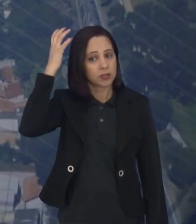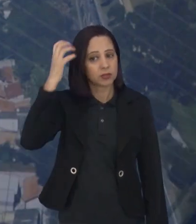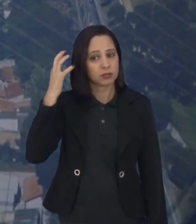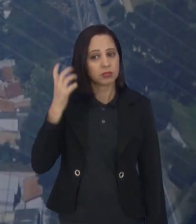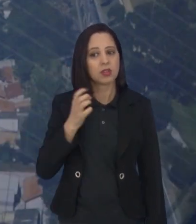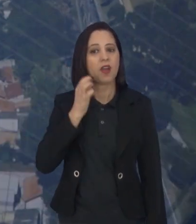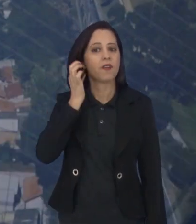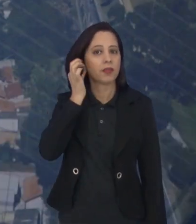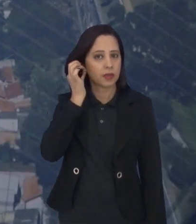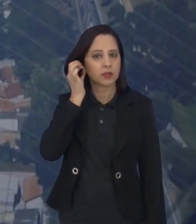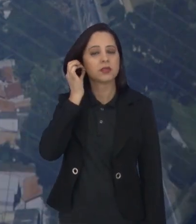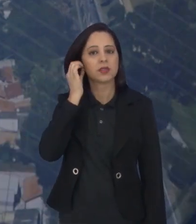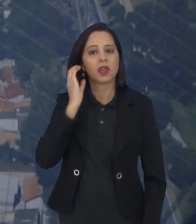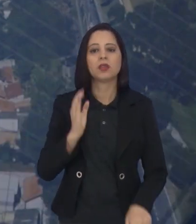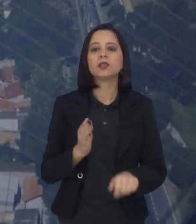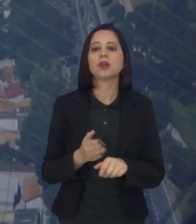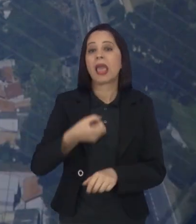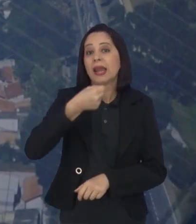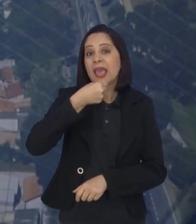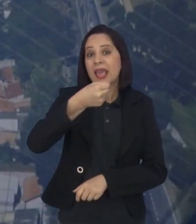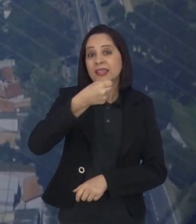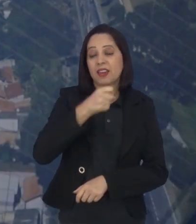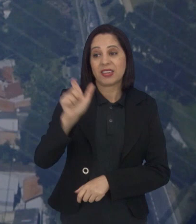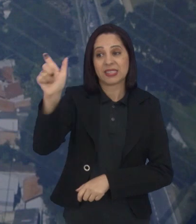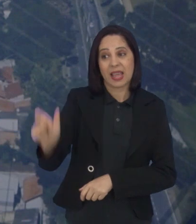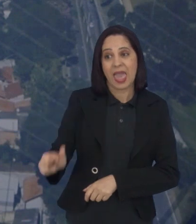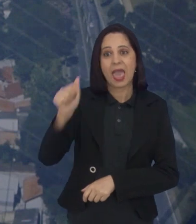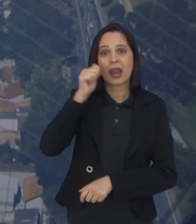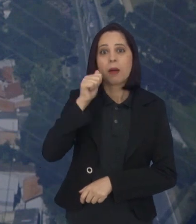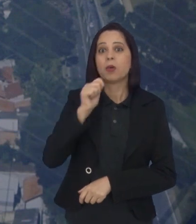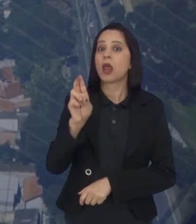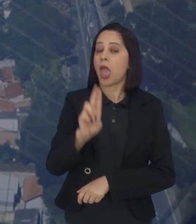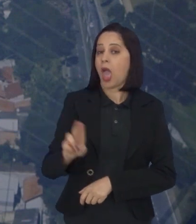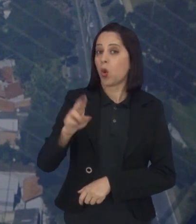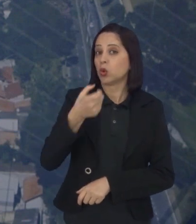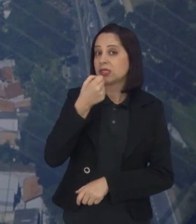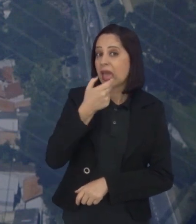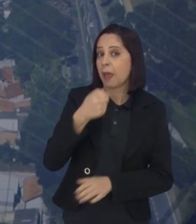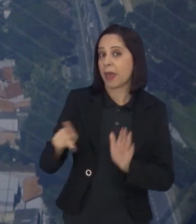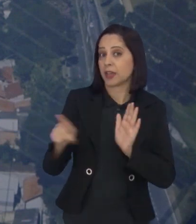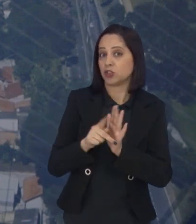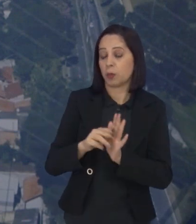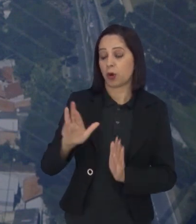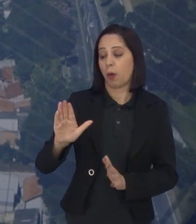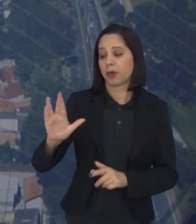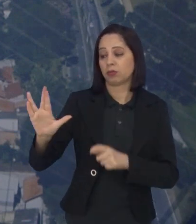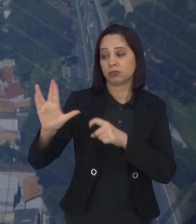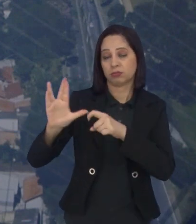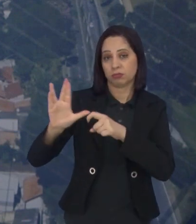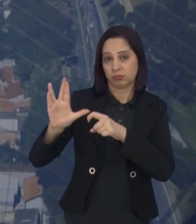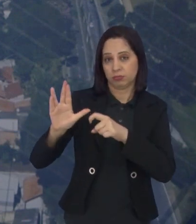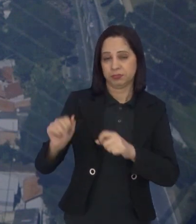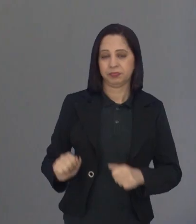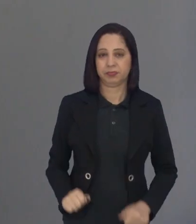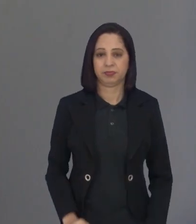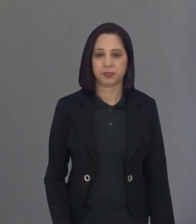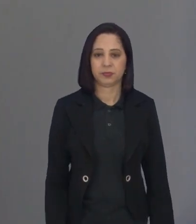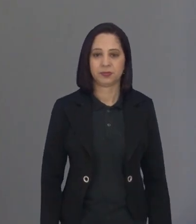foi conhecer uma mulher que faz uso de remédios à base de cannabidiol. Vamos conferir, então.